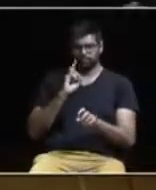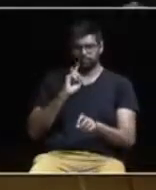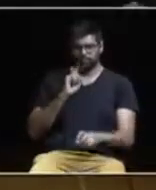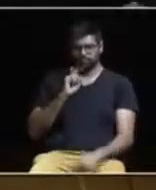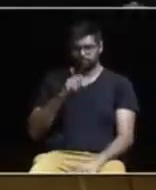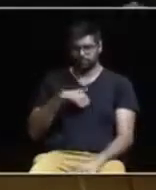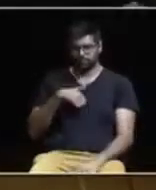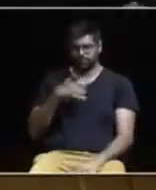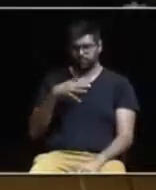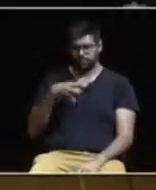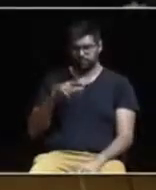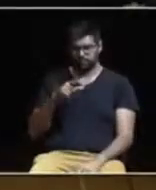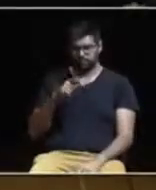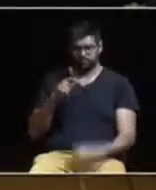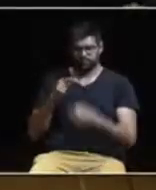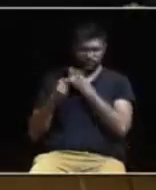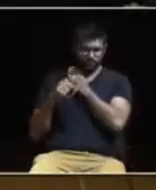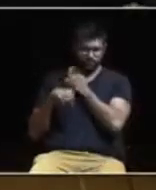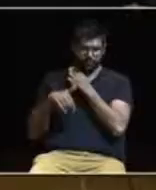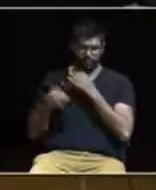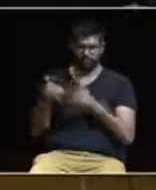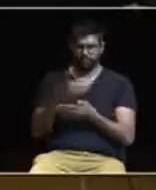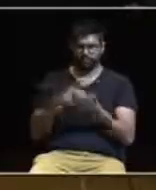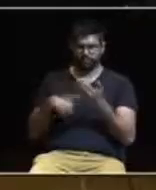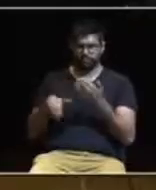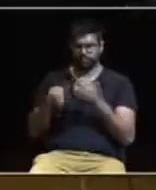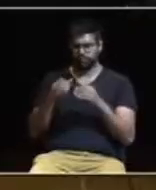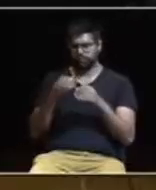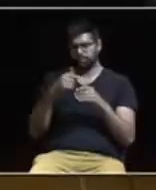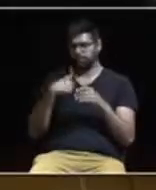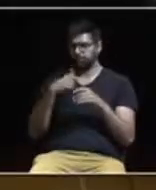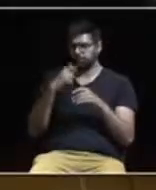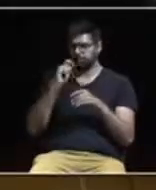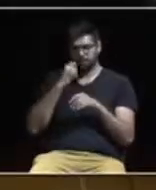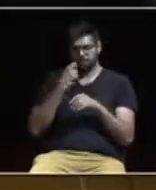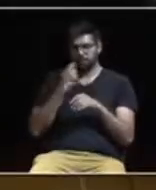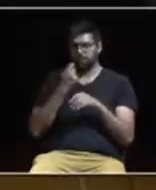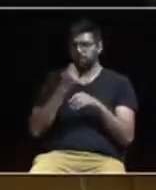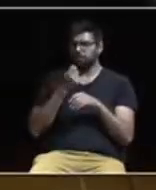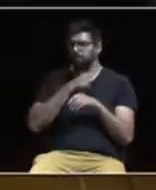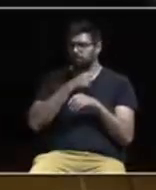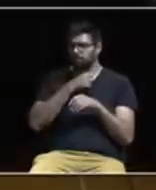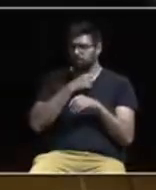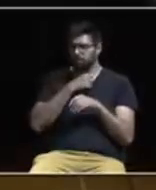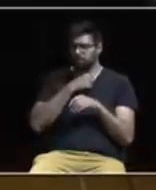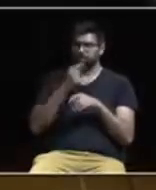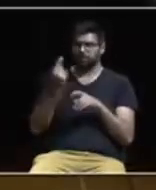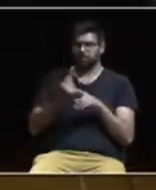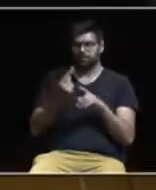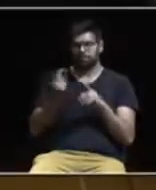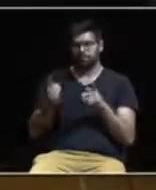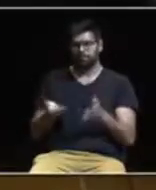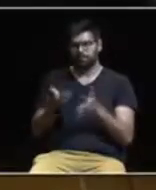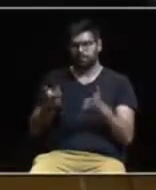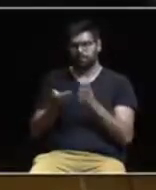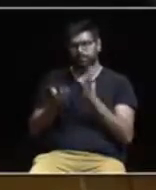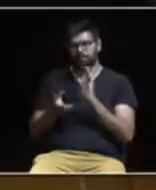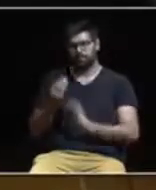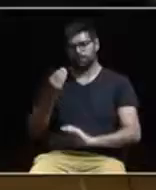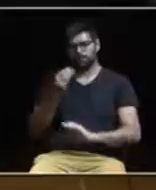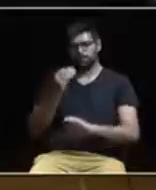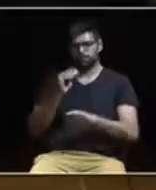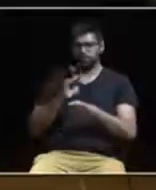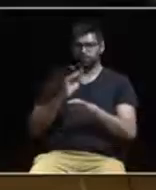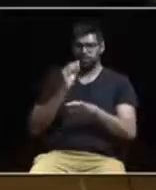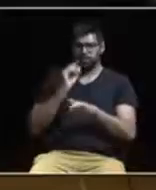recurso solo para a cidade de Lisboa. Este é um recurso muitas vezes negligenciado e entendemos que é a altura de ser valorizado através de